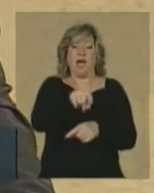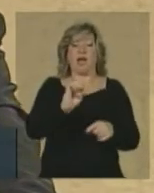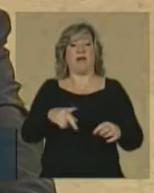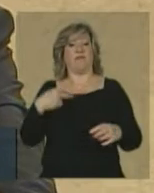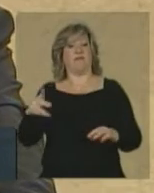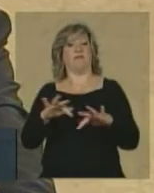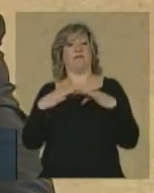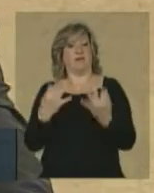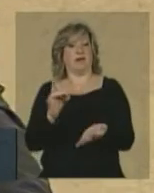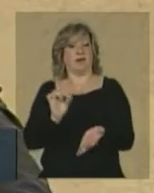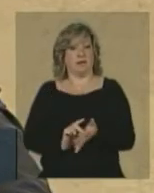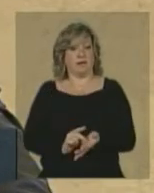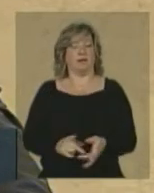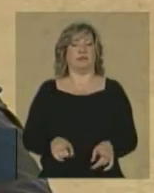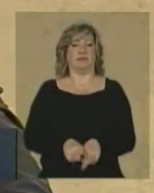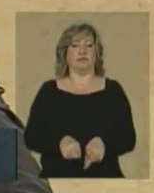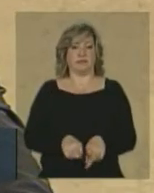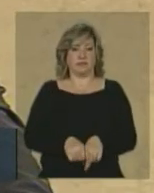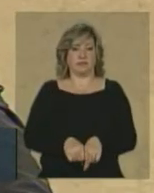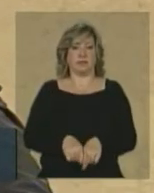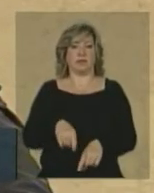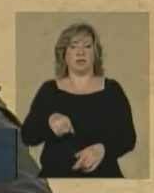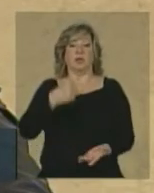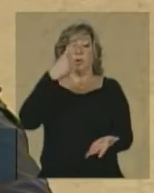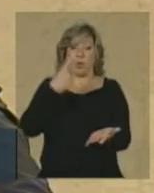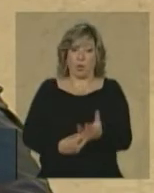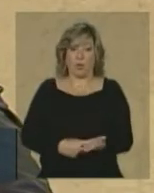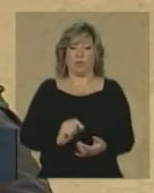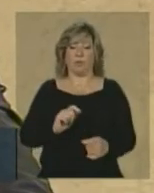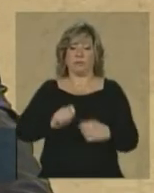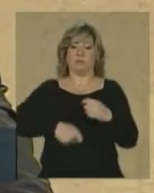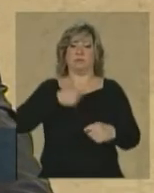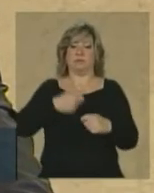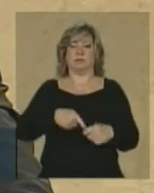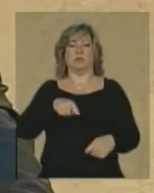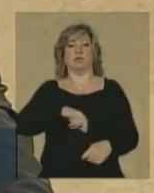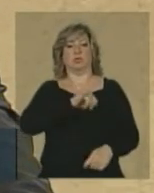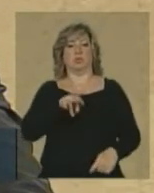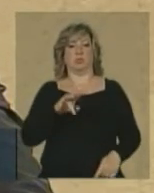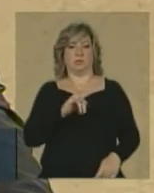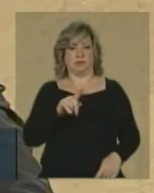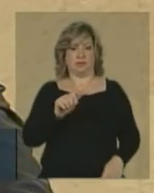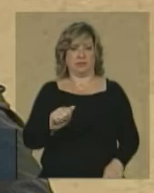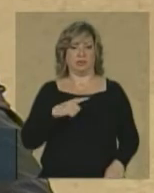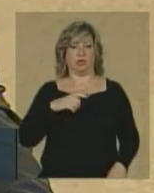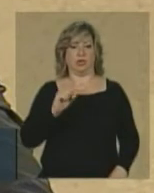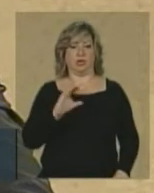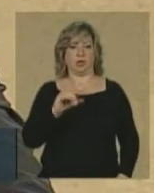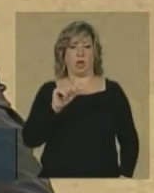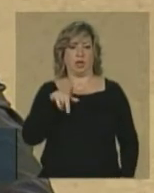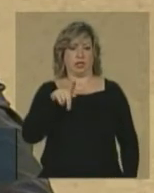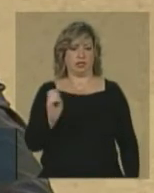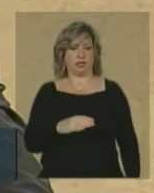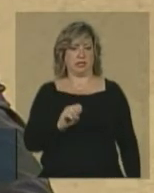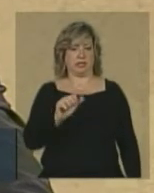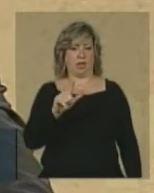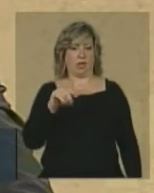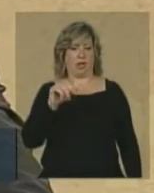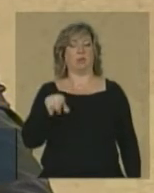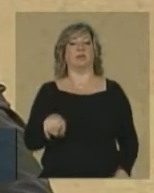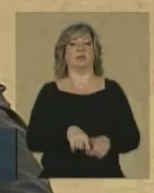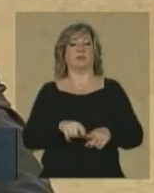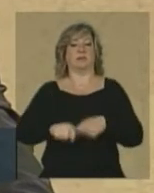legalmente estabelecido, o cumprimento da sentença proferida pela juíza Solange Salgado e da sentença